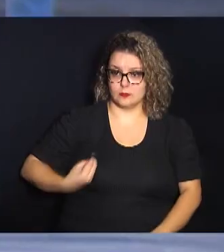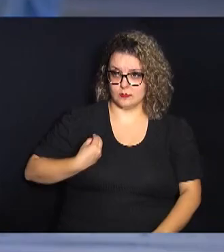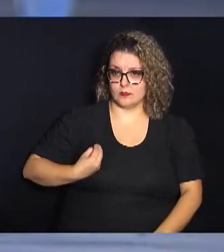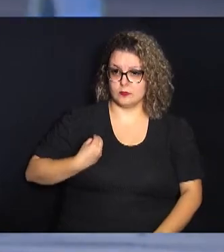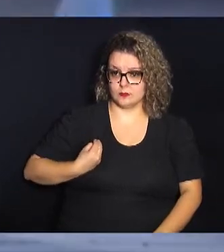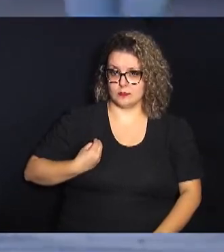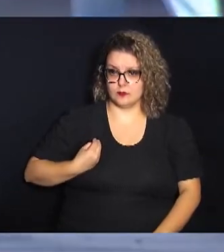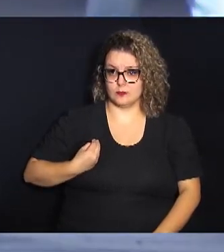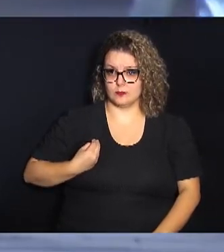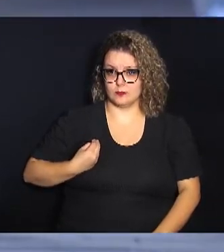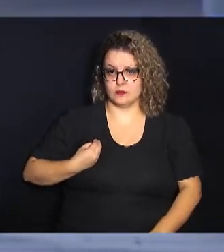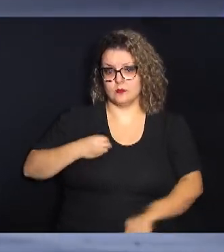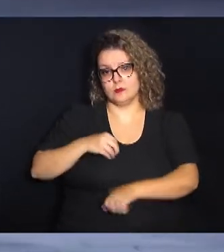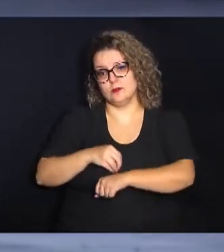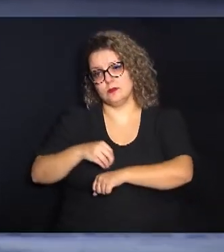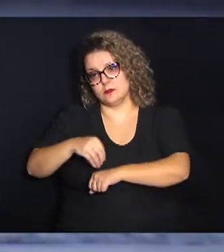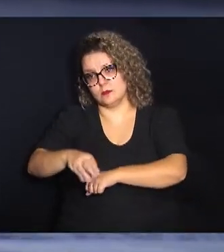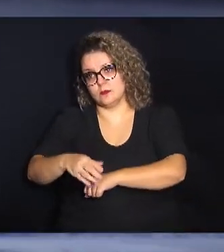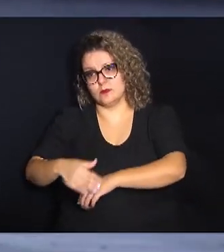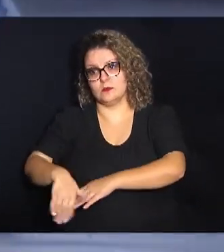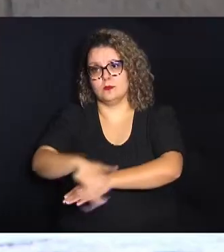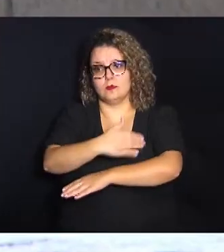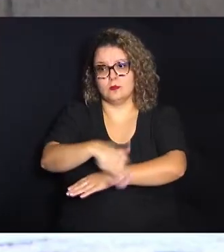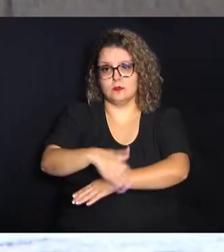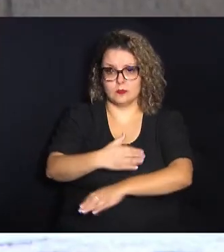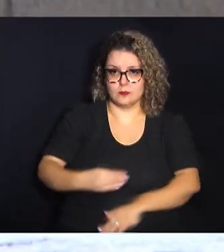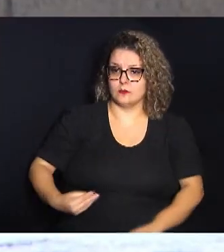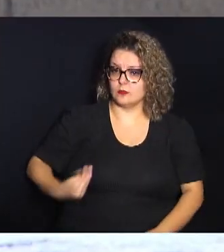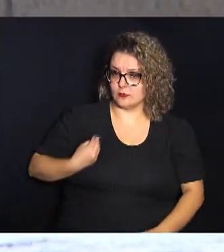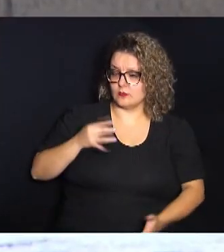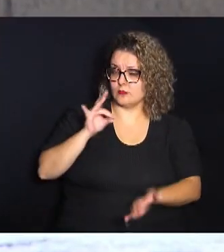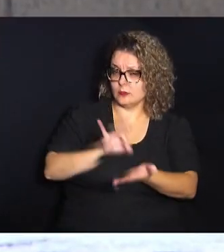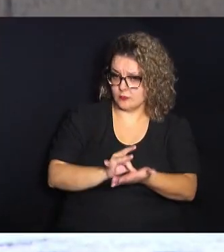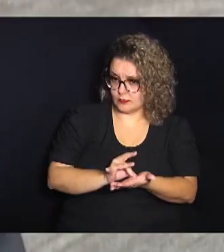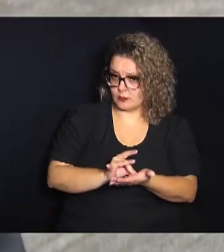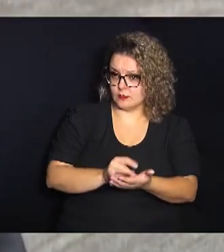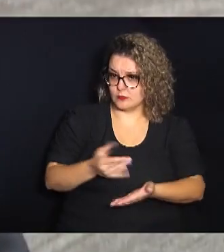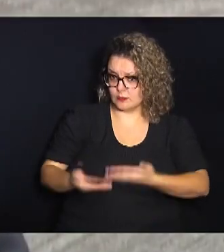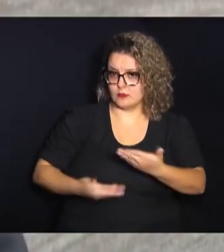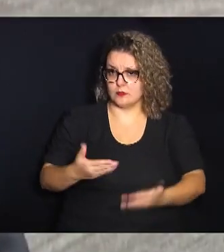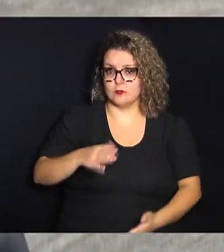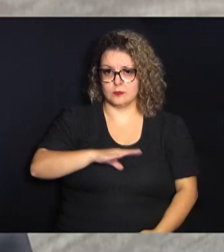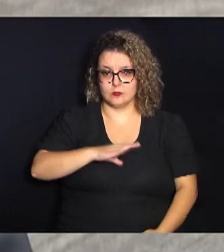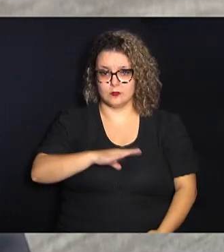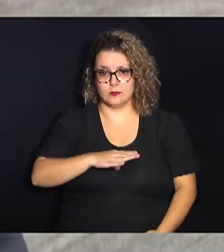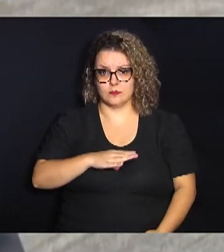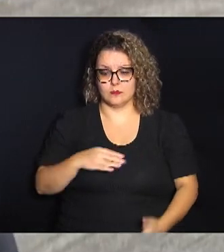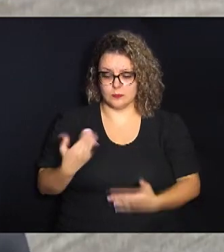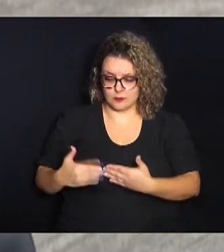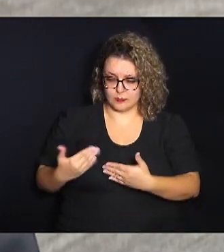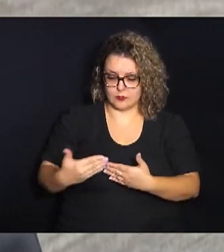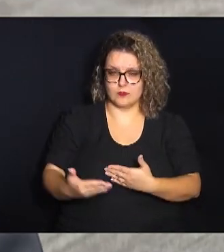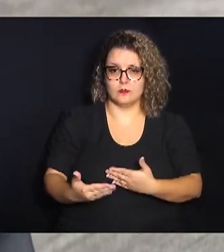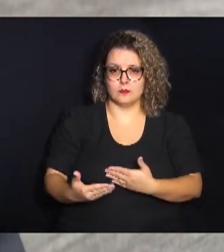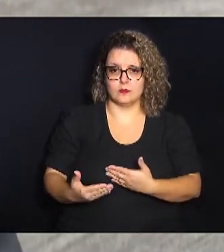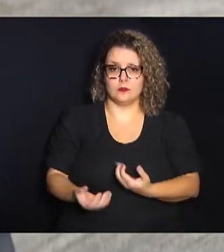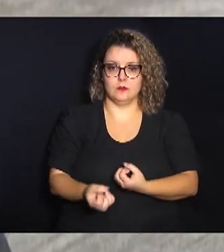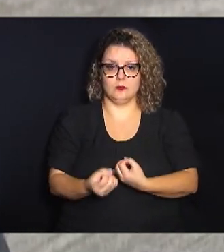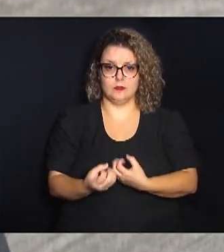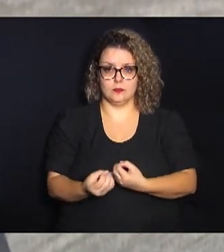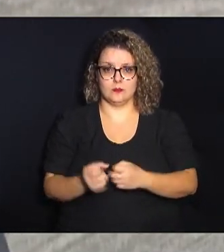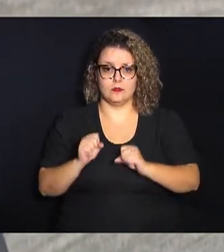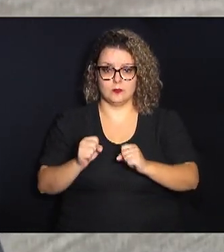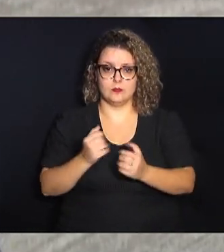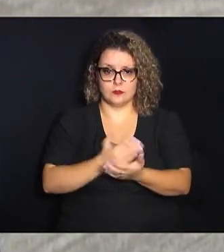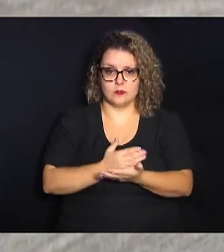reconduzidas à cidade de origem através dos serviços municipais A partir disso acho que informações a gente pode